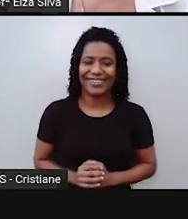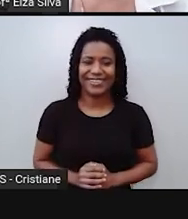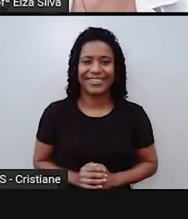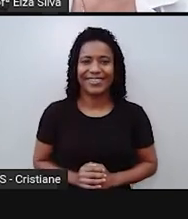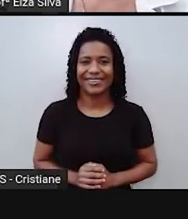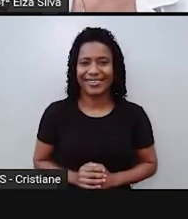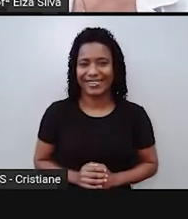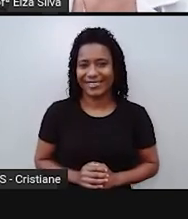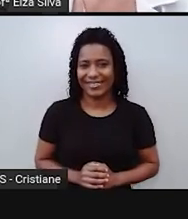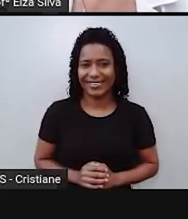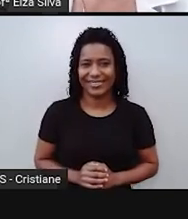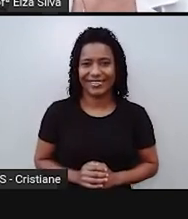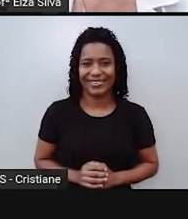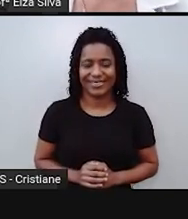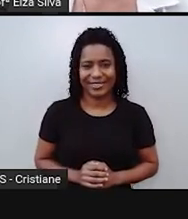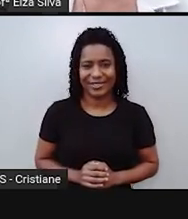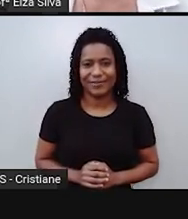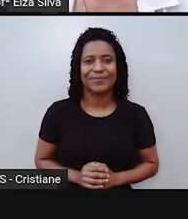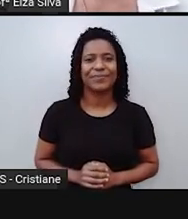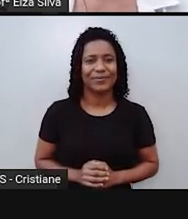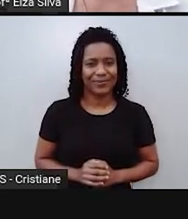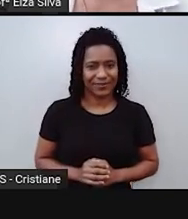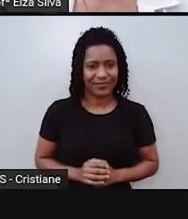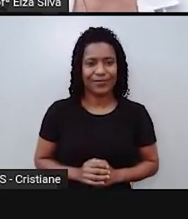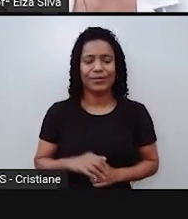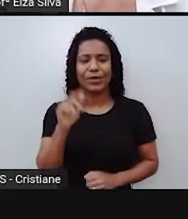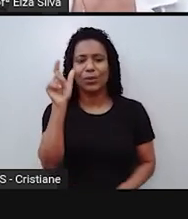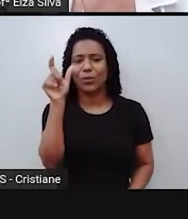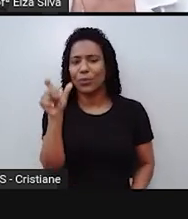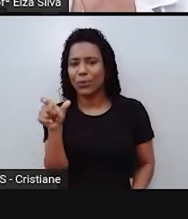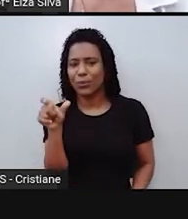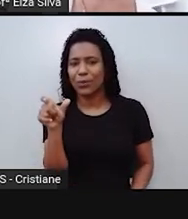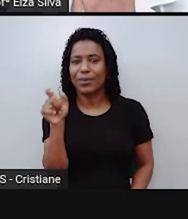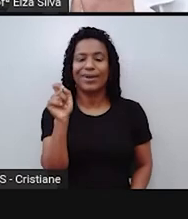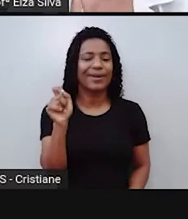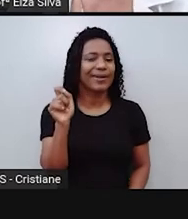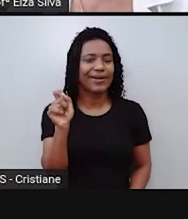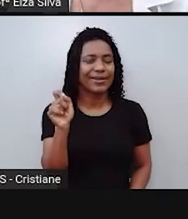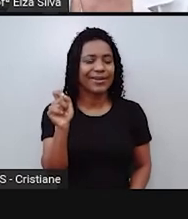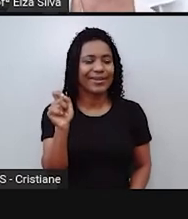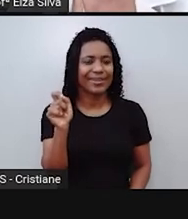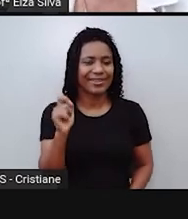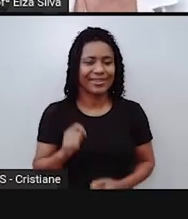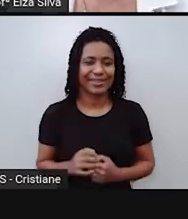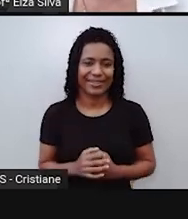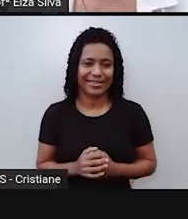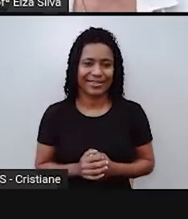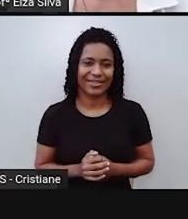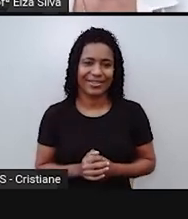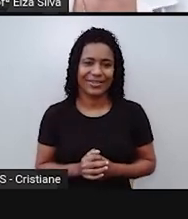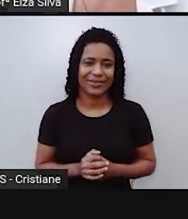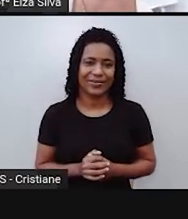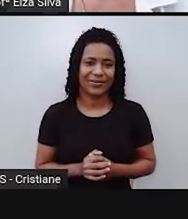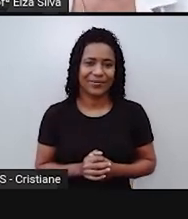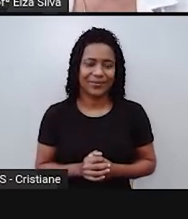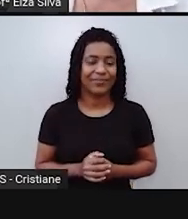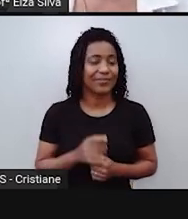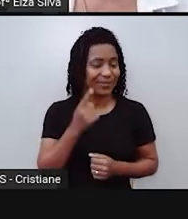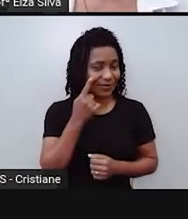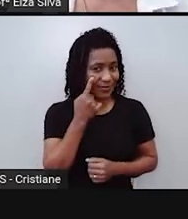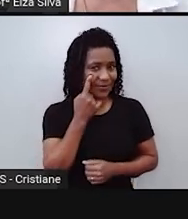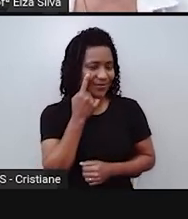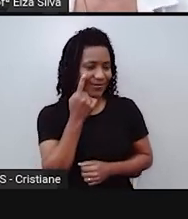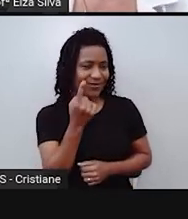Sorry. Falta aqui, então, o sujeito. Am not going to do this anymore. Então,